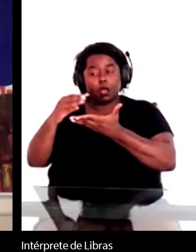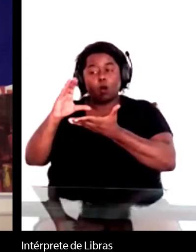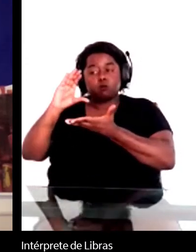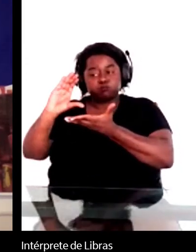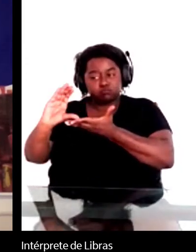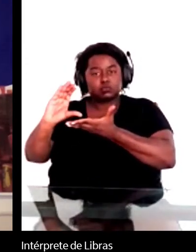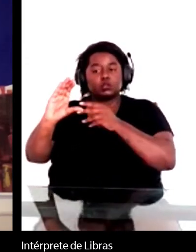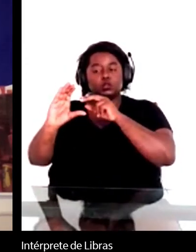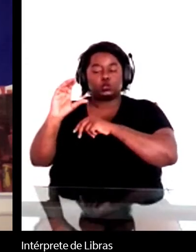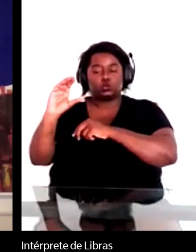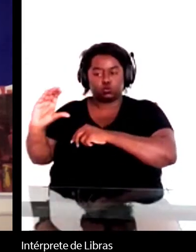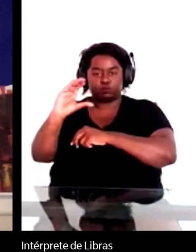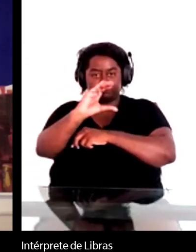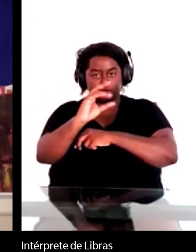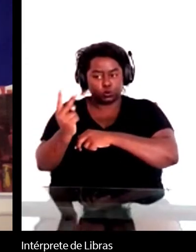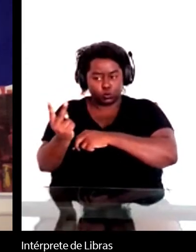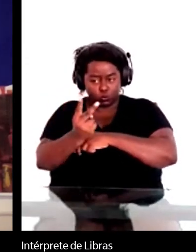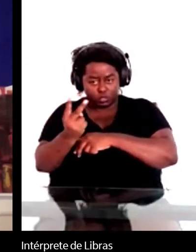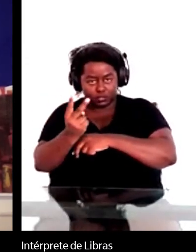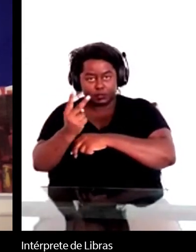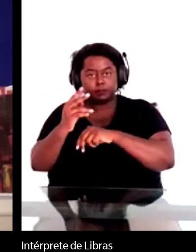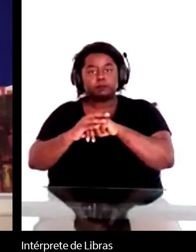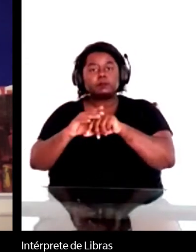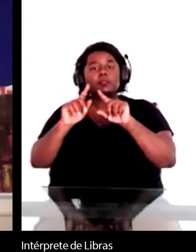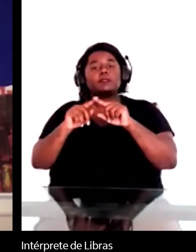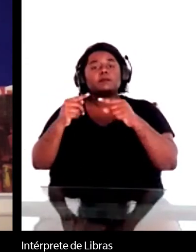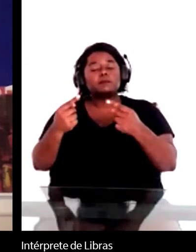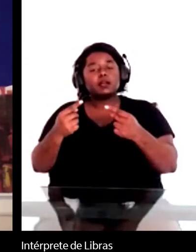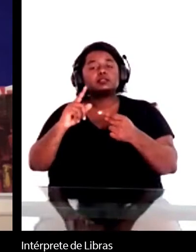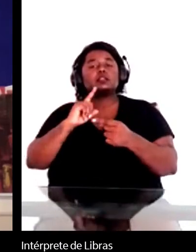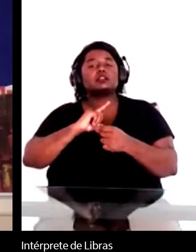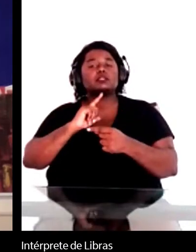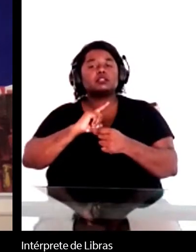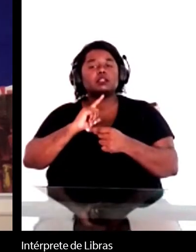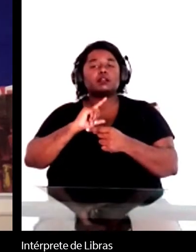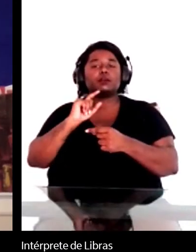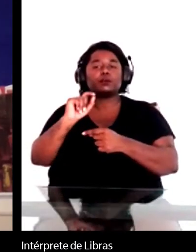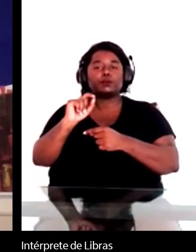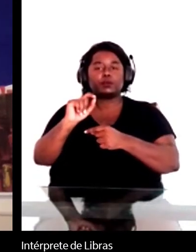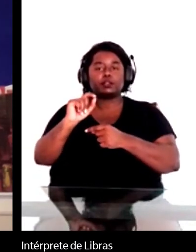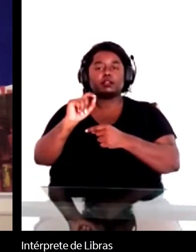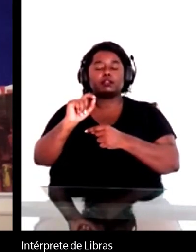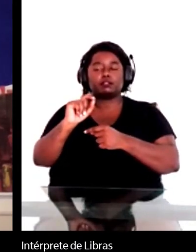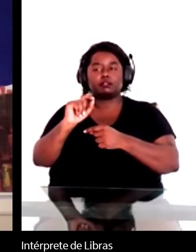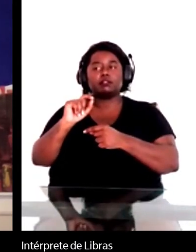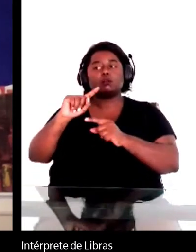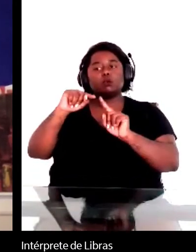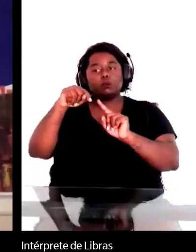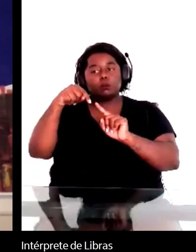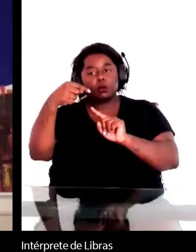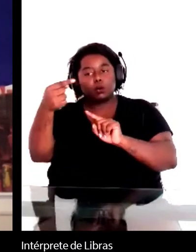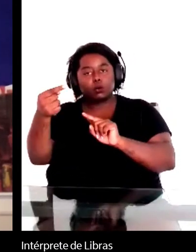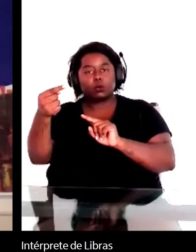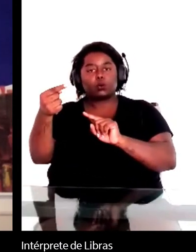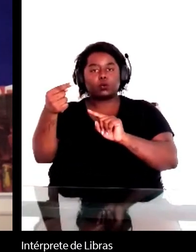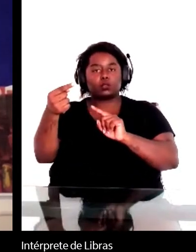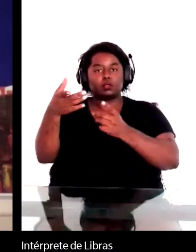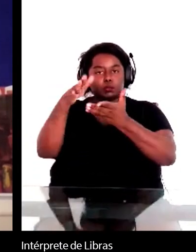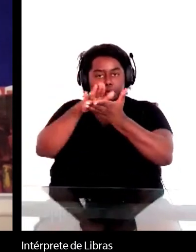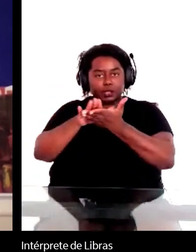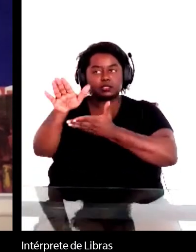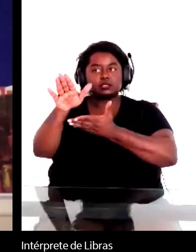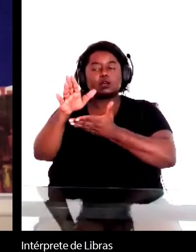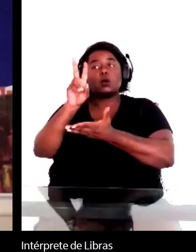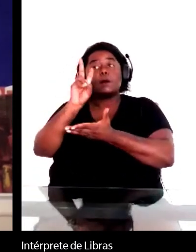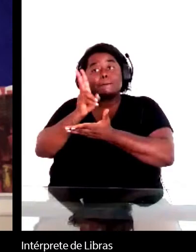através dos anos, mas em geral, que retraduzem os mesmos contos. Então, nós temos no momento